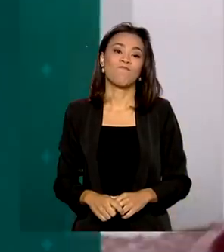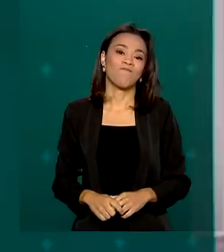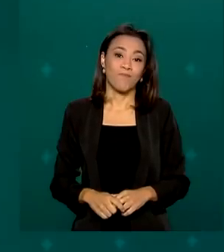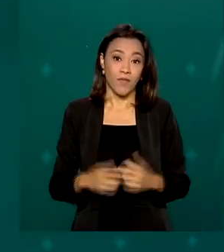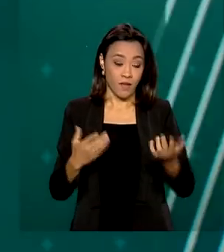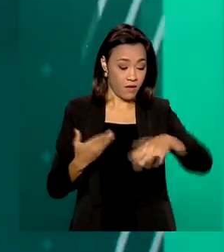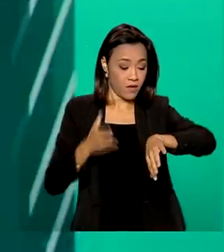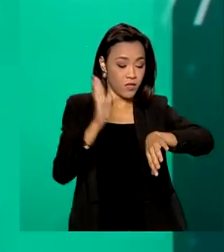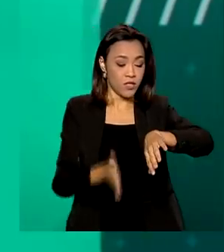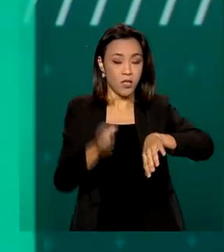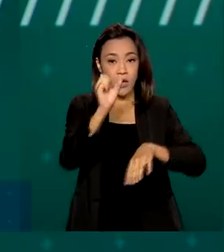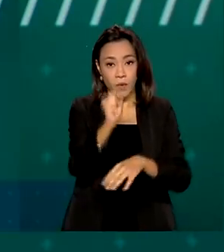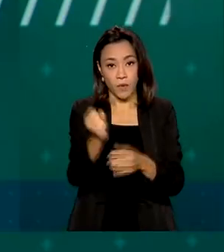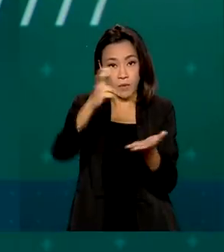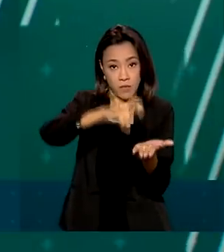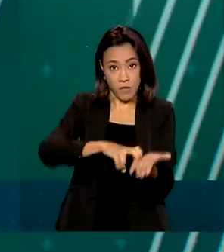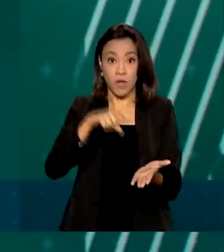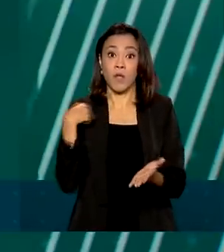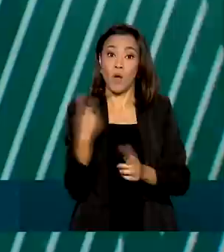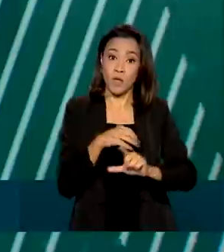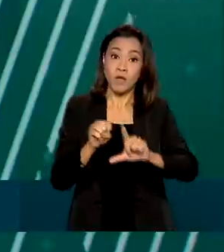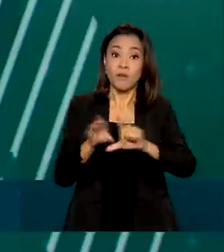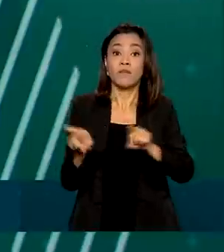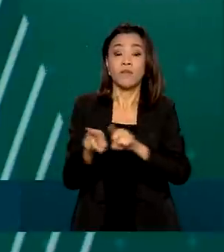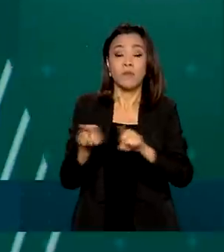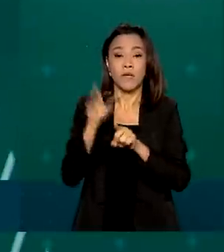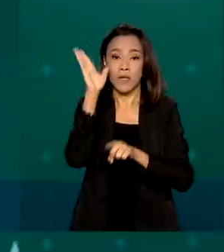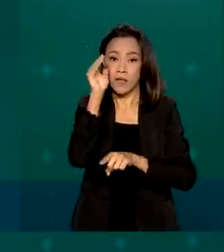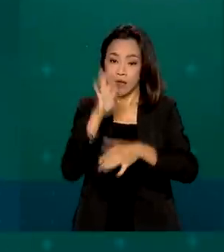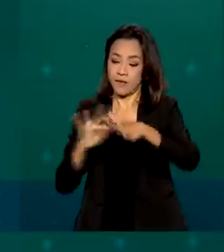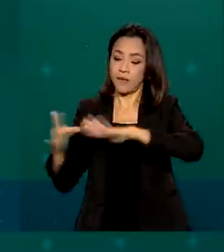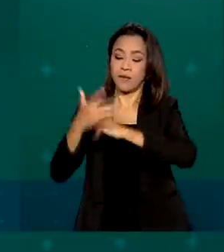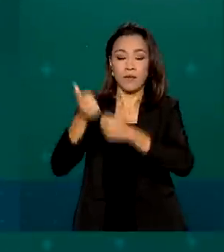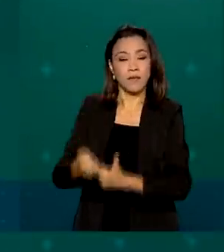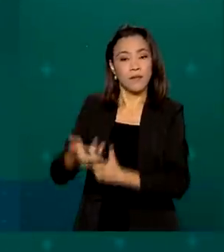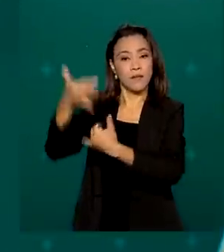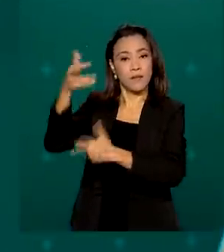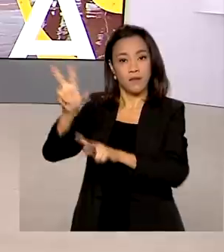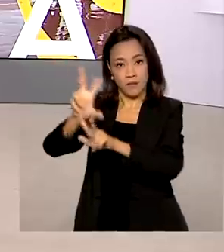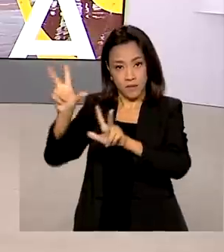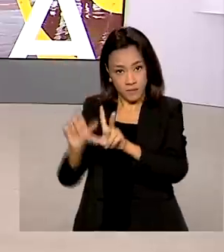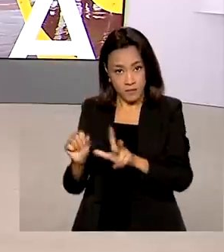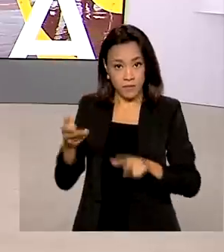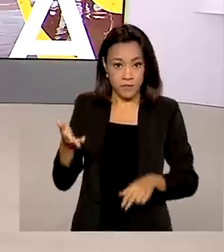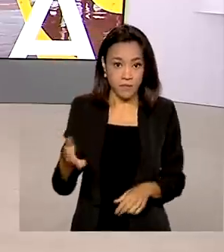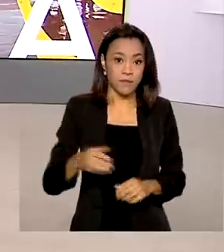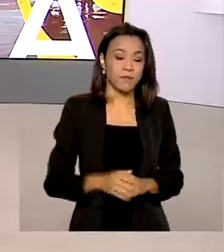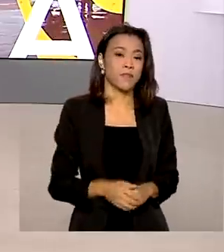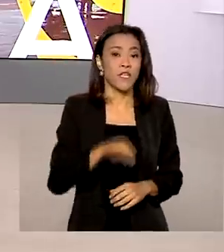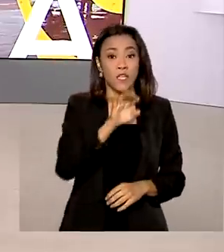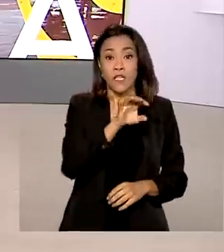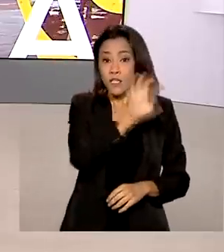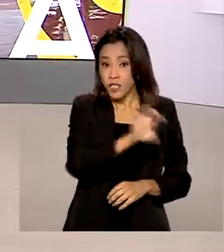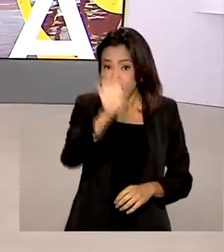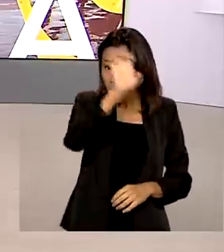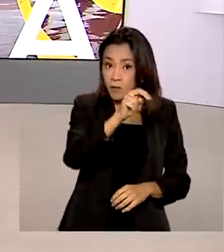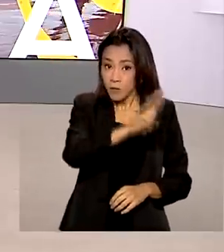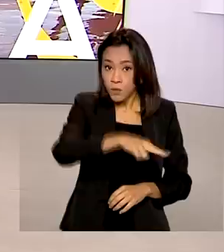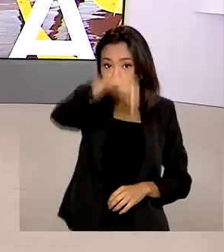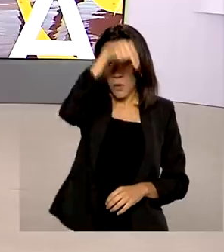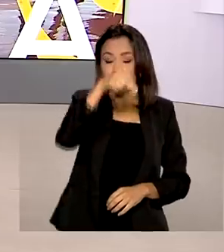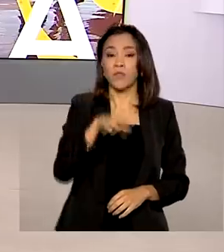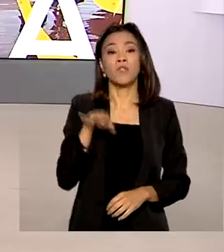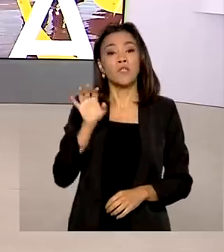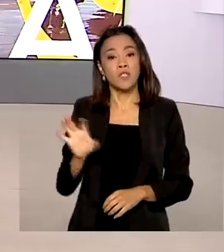Agora são 8 horas da manhã, nós estamos ao vivo também pelas redes sociais da TV Brasil. Estados do Norte e do Nordeste vão